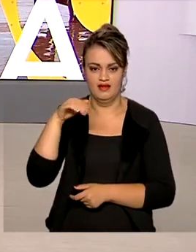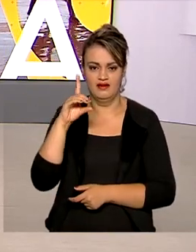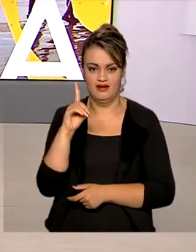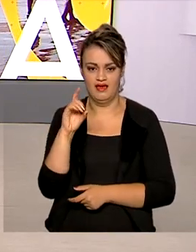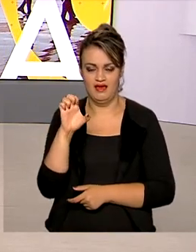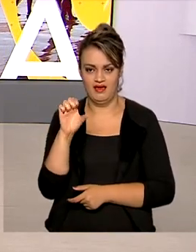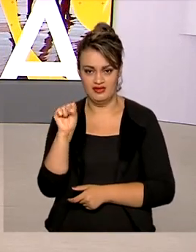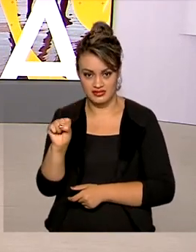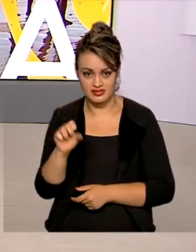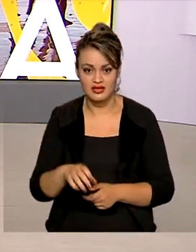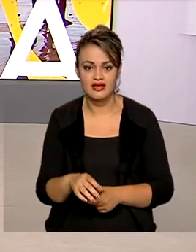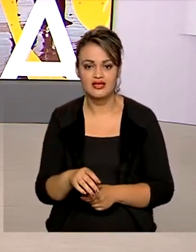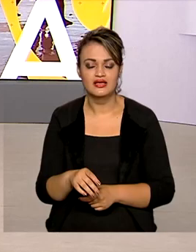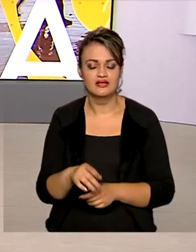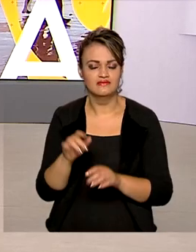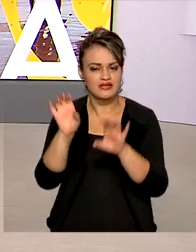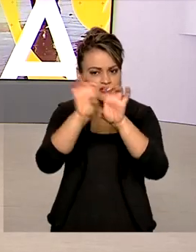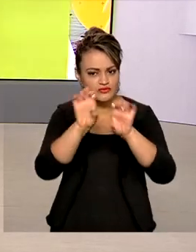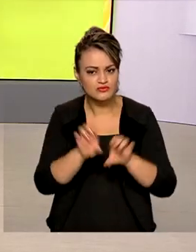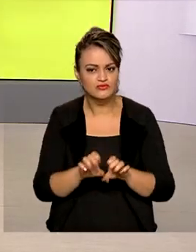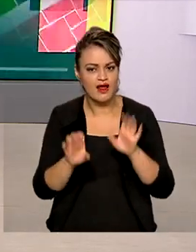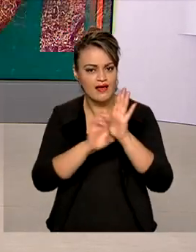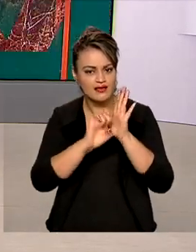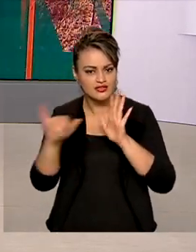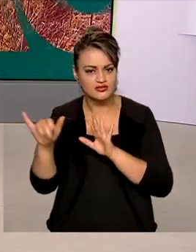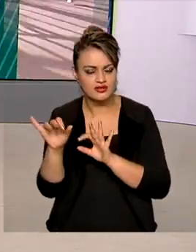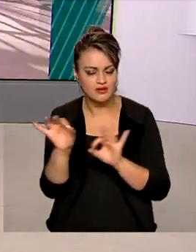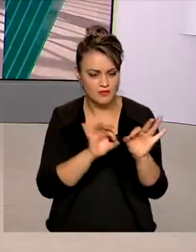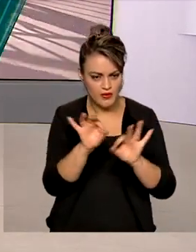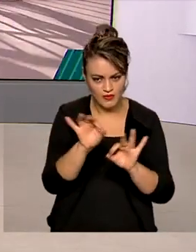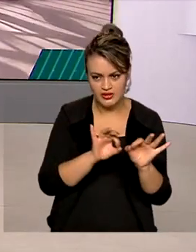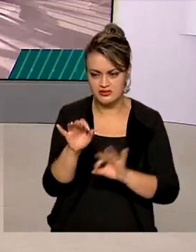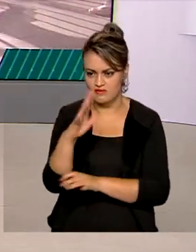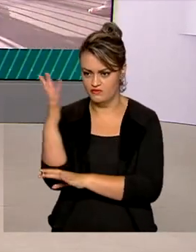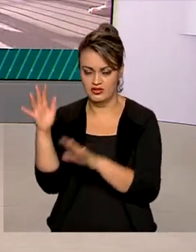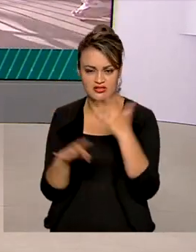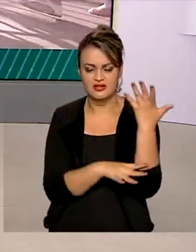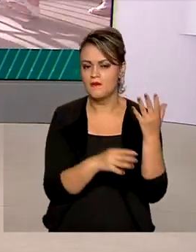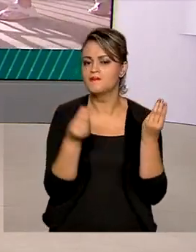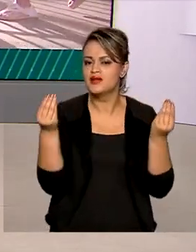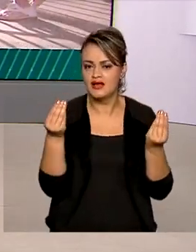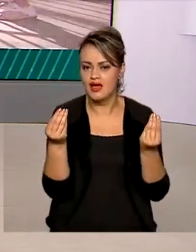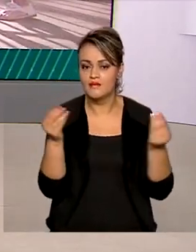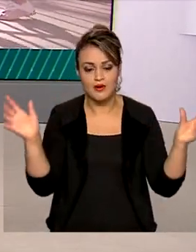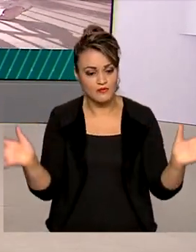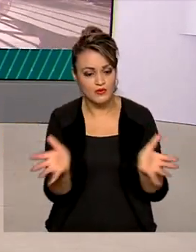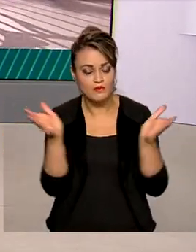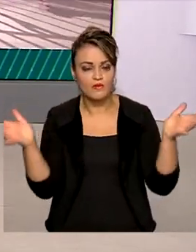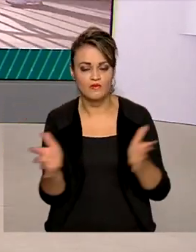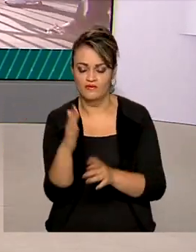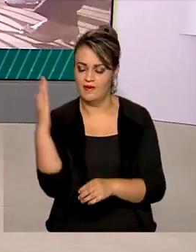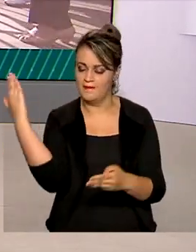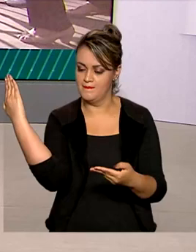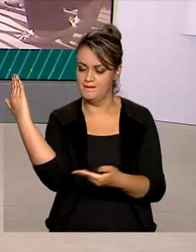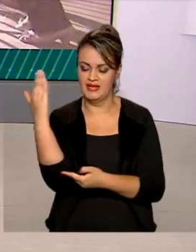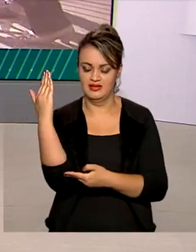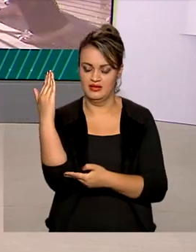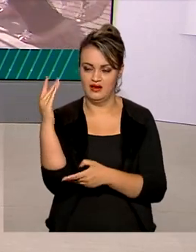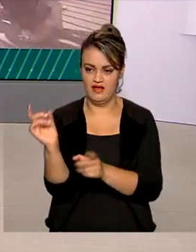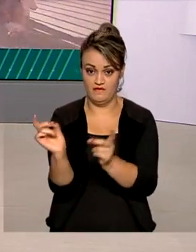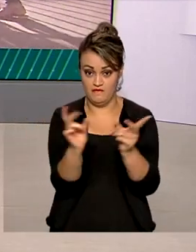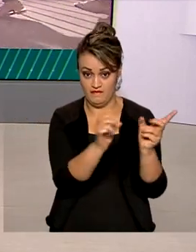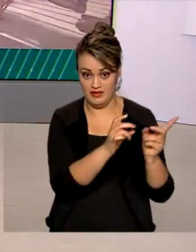vai estruturar a modelagem dos editais de concessão florestal. O objetivo é promover a produção sustentável de madeira e